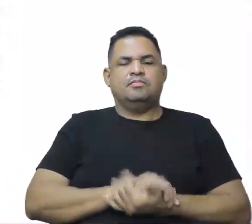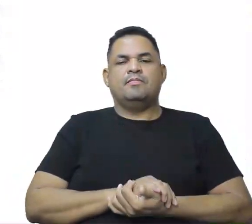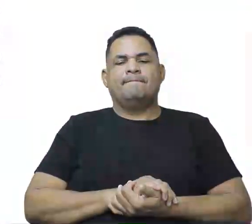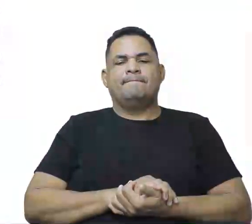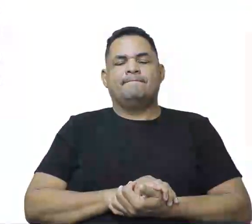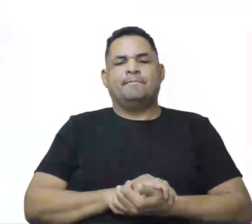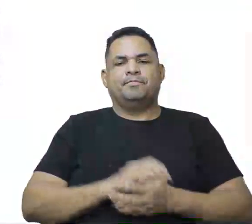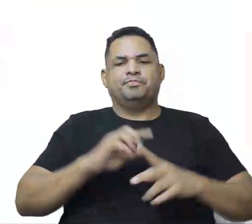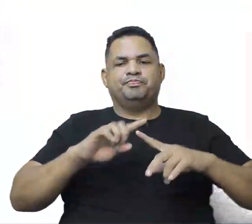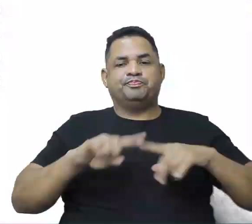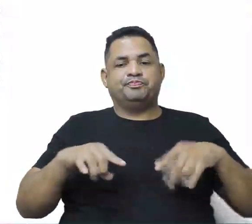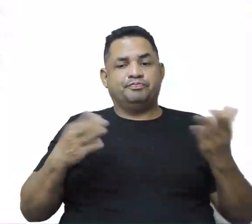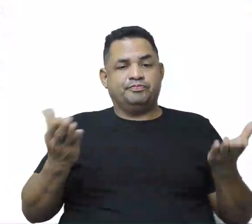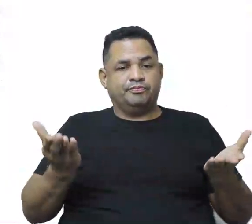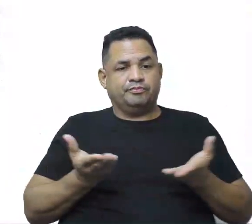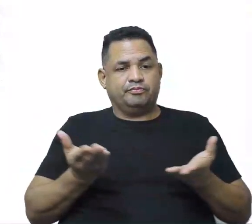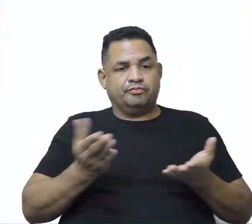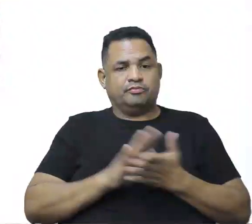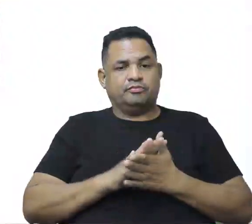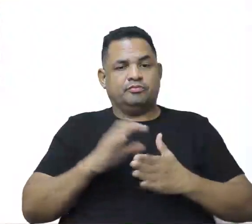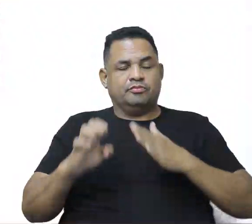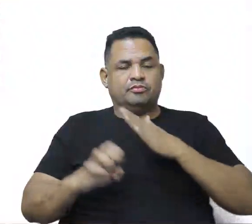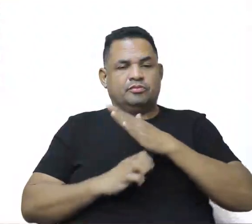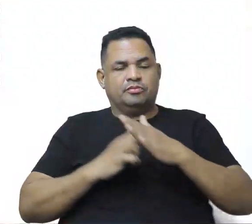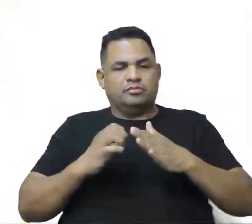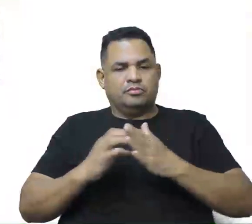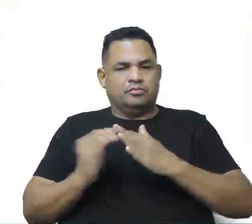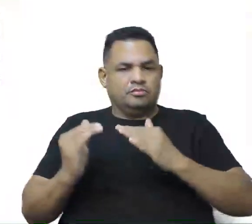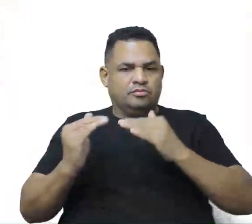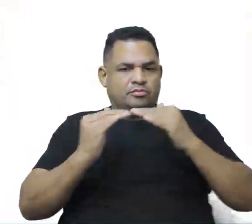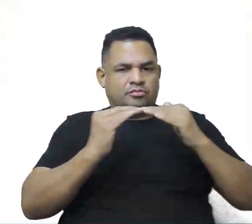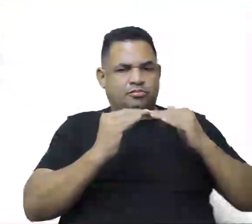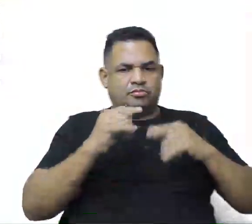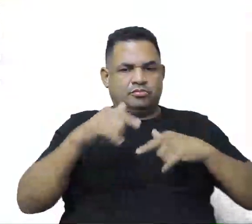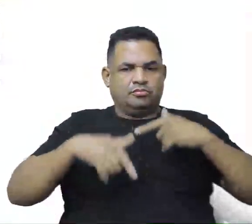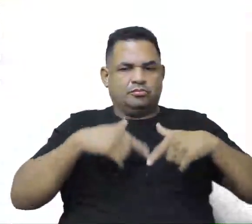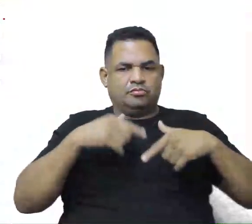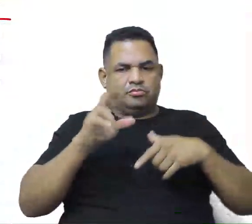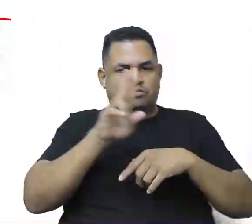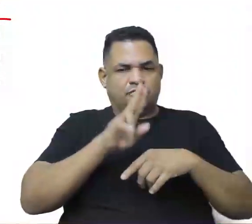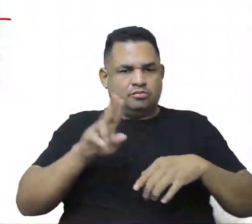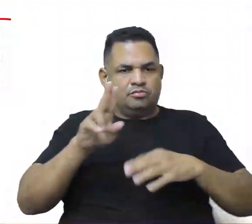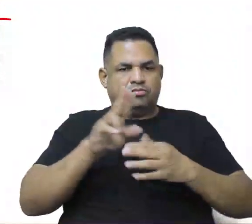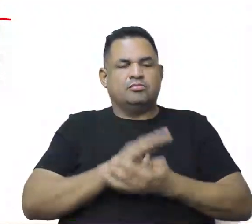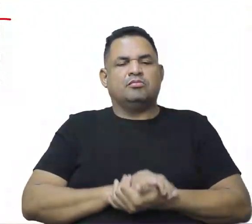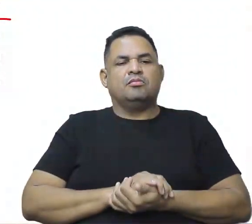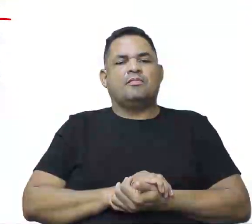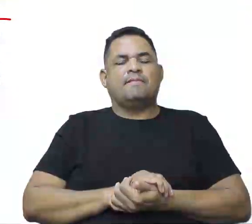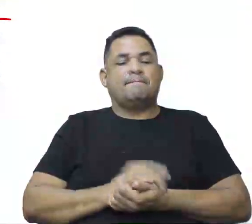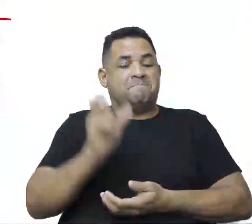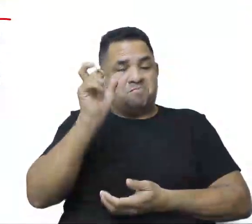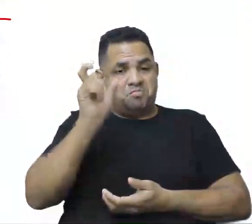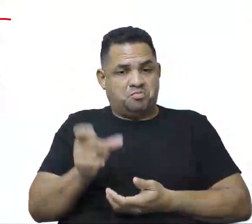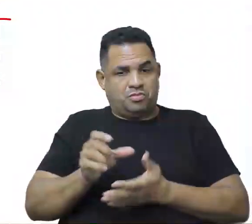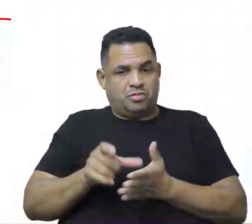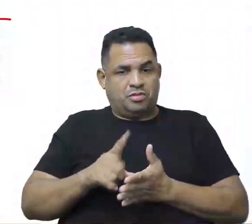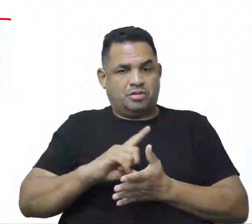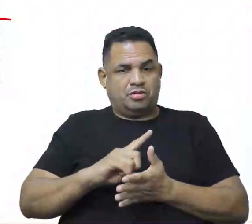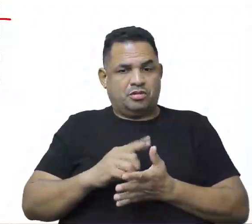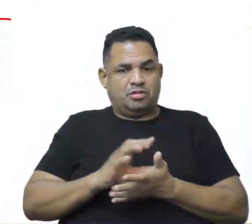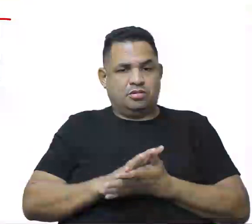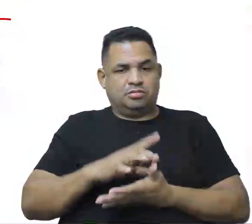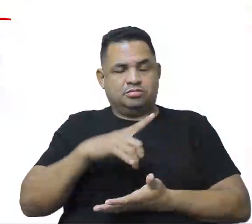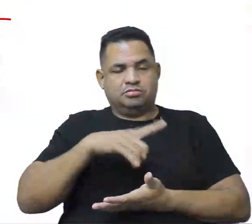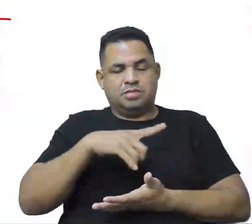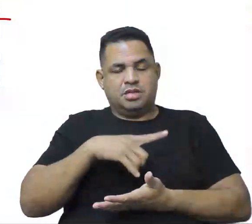mas atualmente as empresas hegemônicas produzem o consumidor antes mesmo